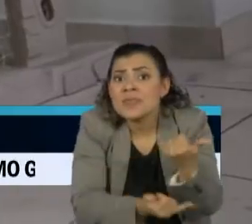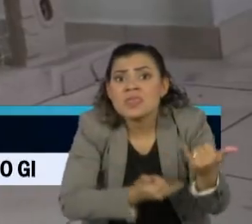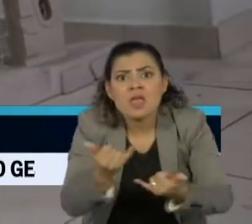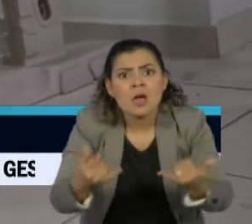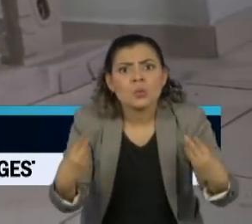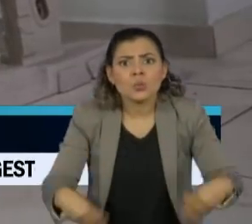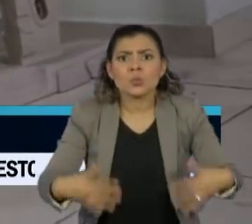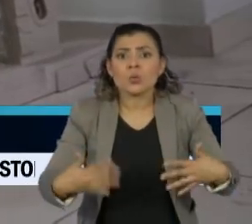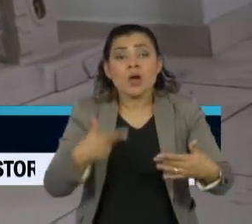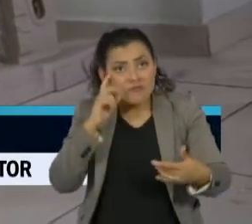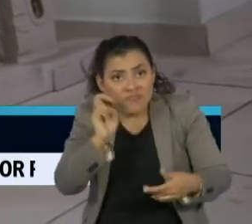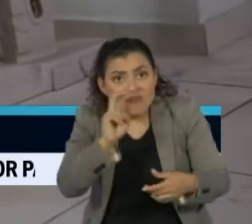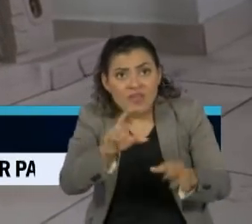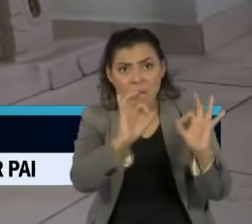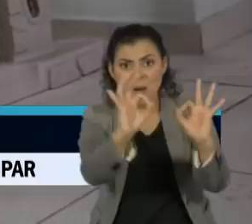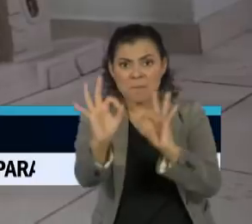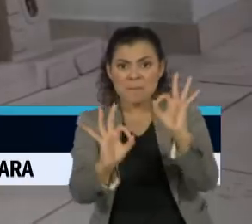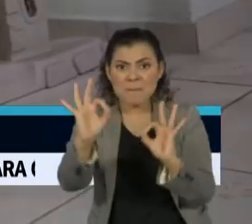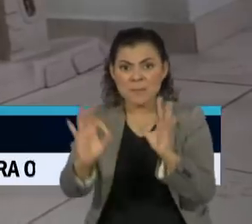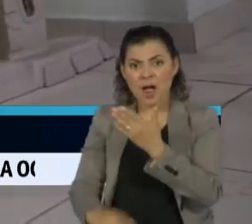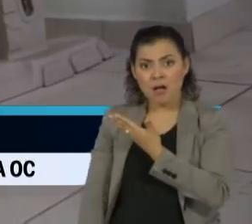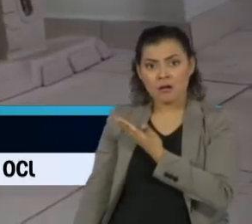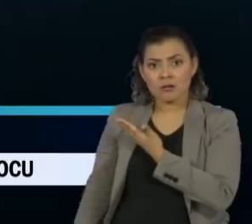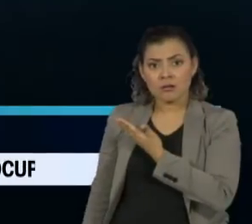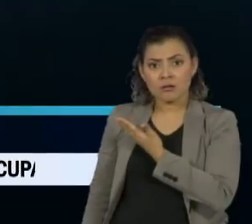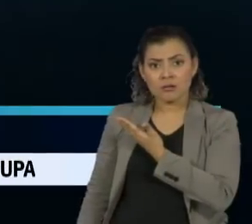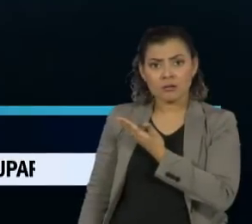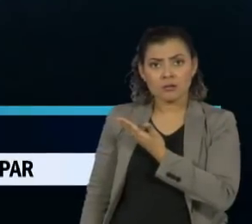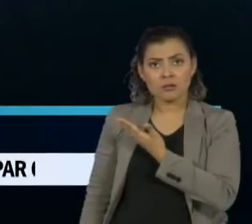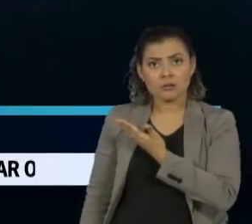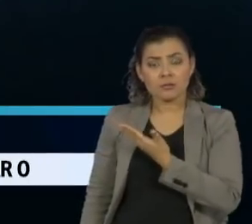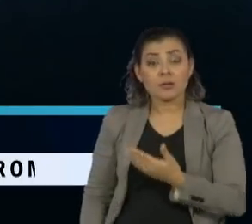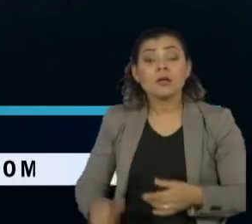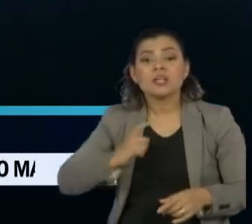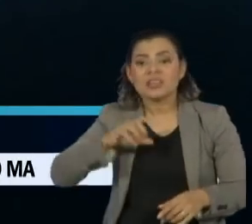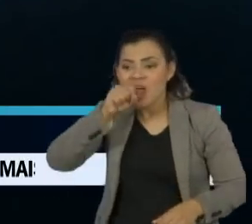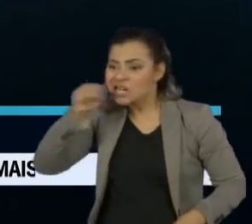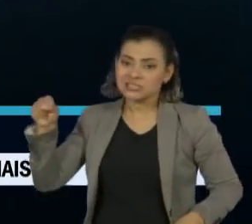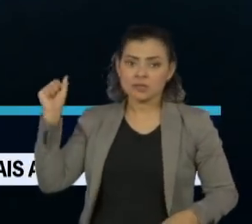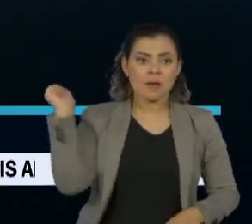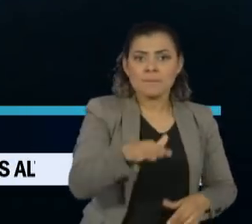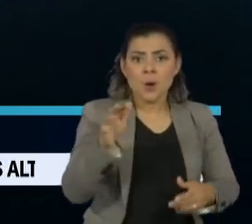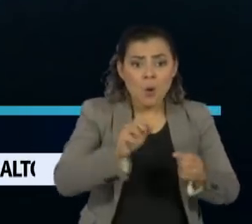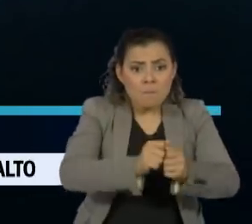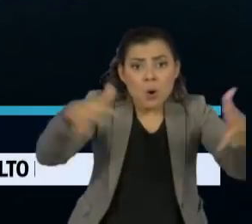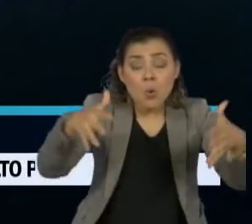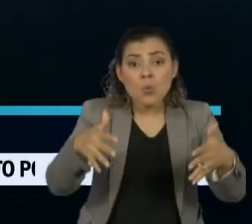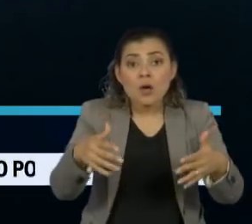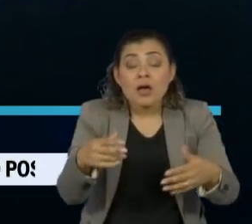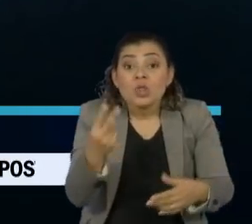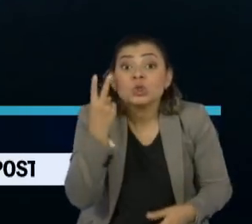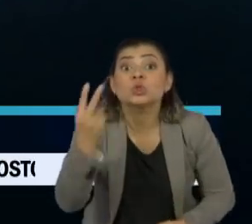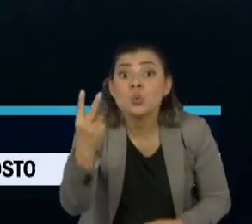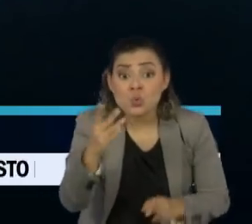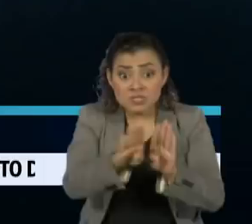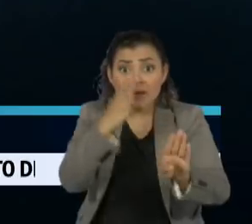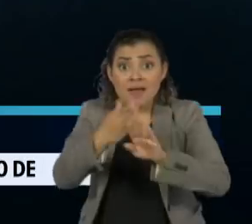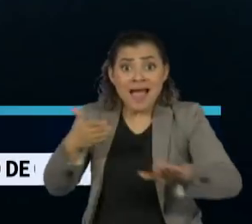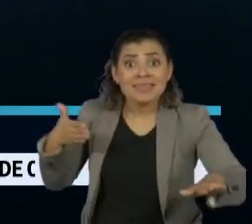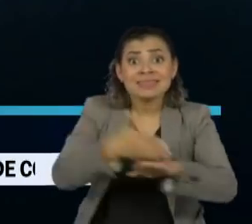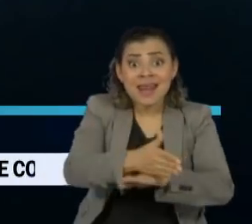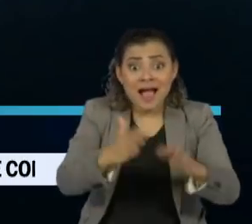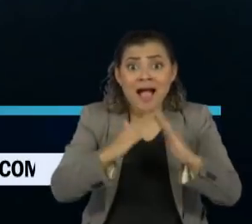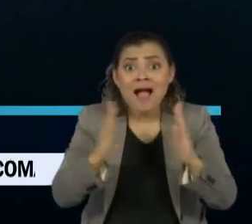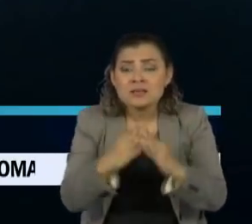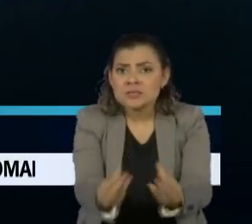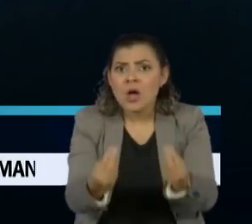Há marcas dos disparos na parede e nos vidros. tacaram duas granadas na porta da sala que estava mais perto da porta era